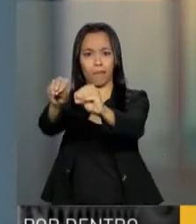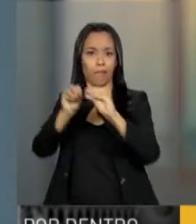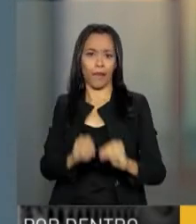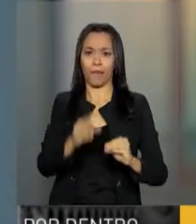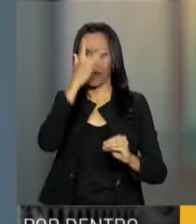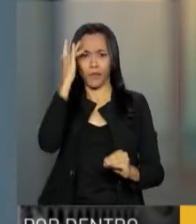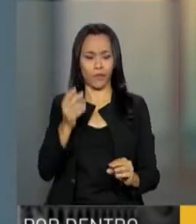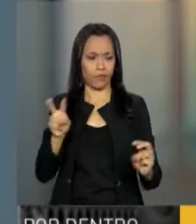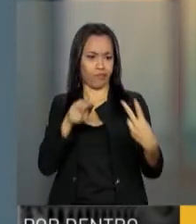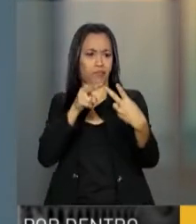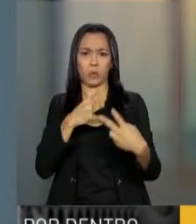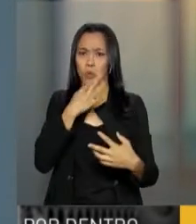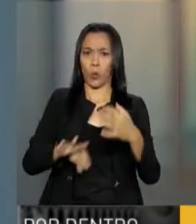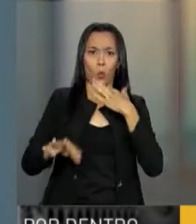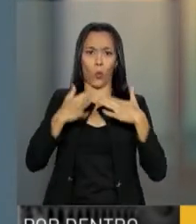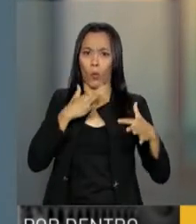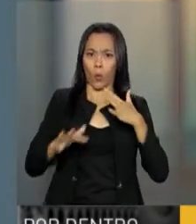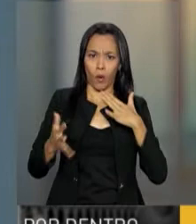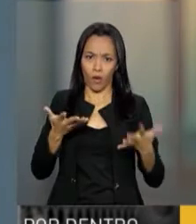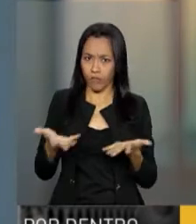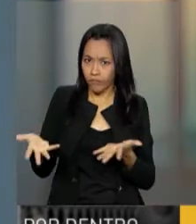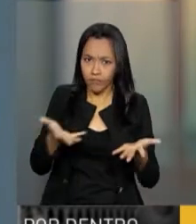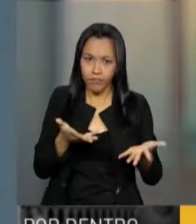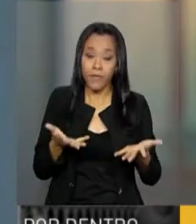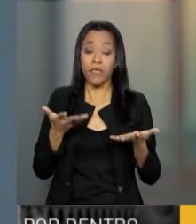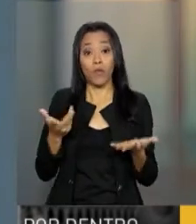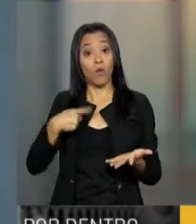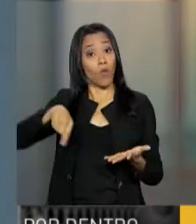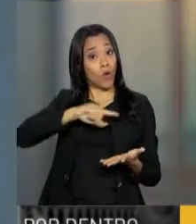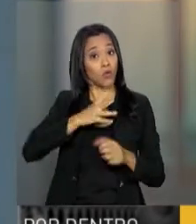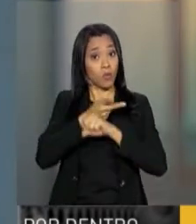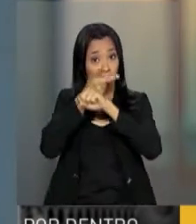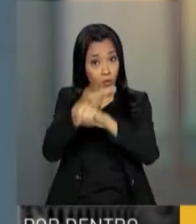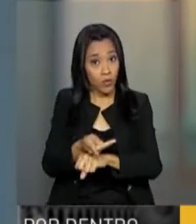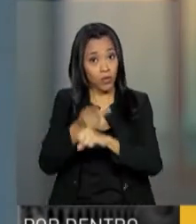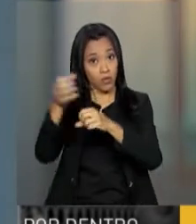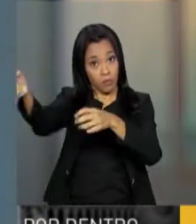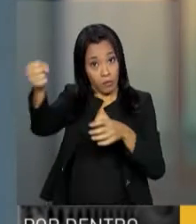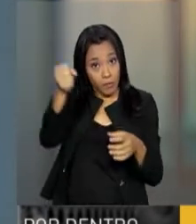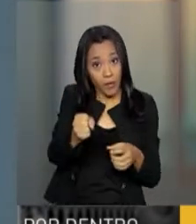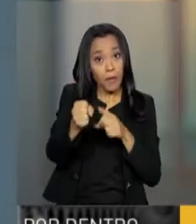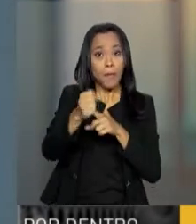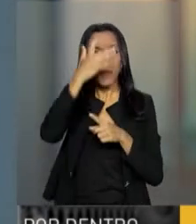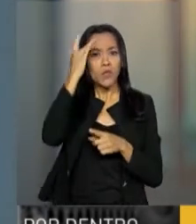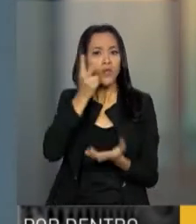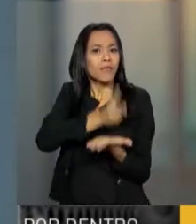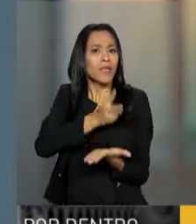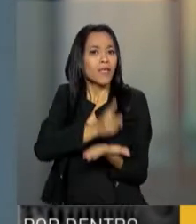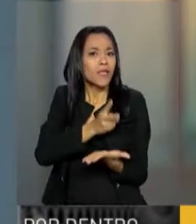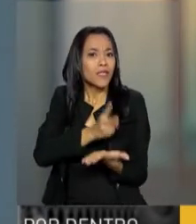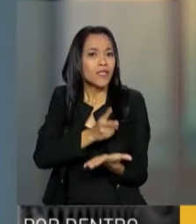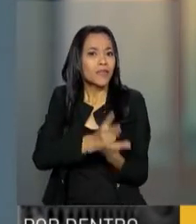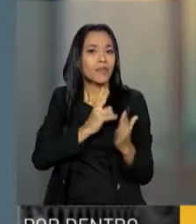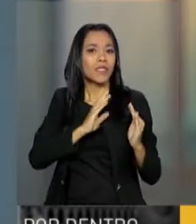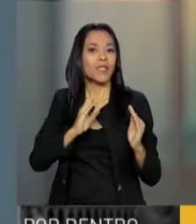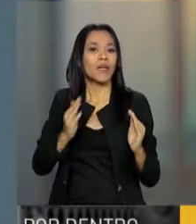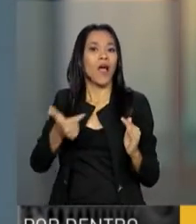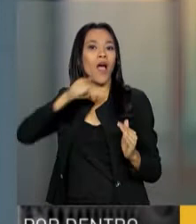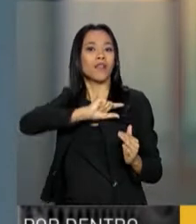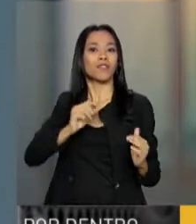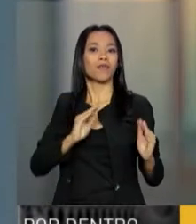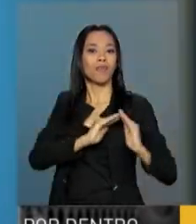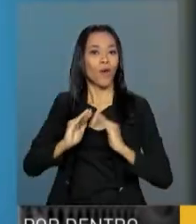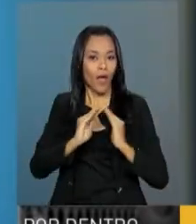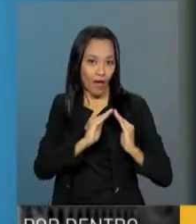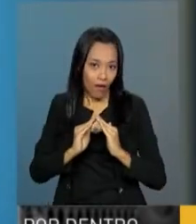diferentes para o mesmo empreendimento, nós estamos buscando agora trazer pessoas da mesma comunidade para o